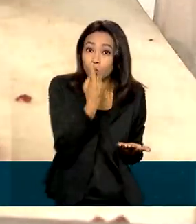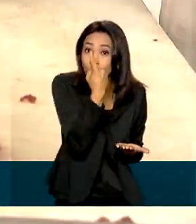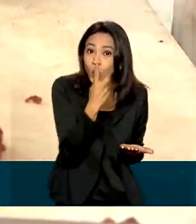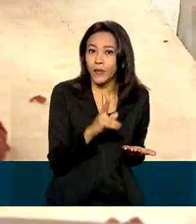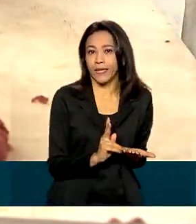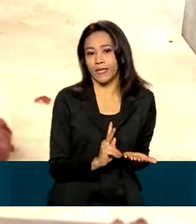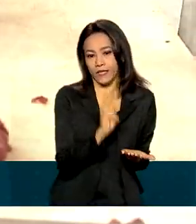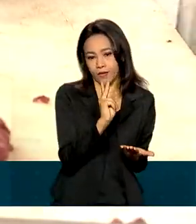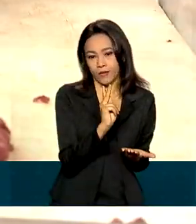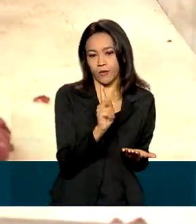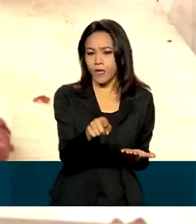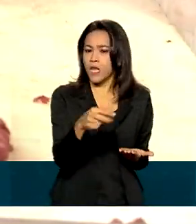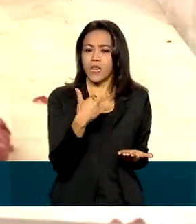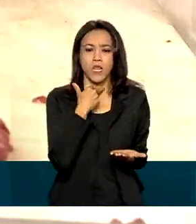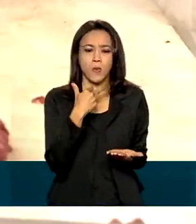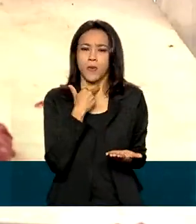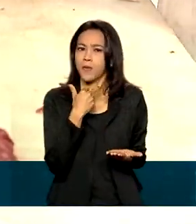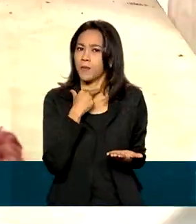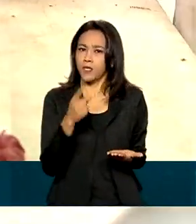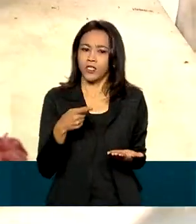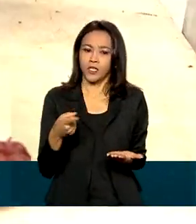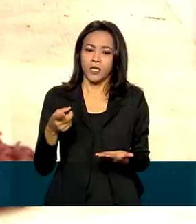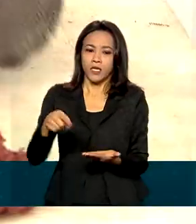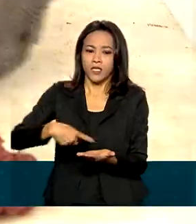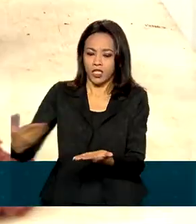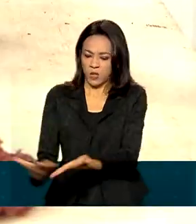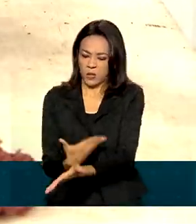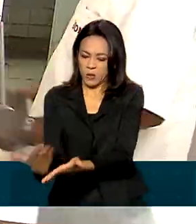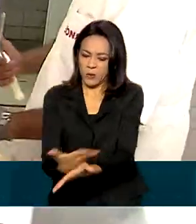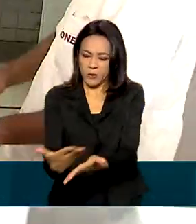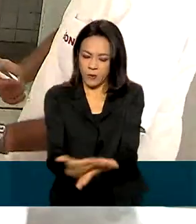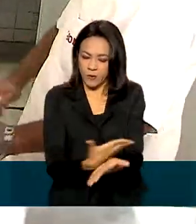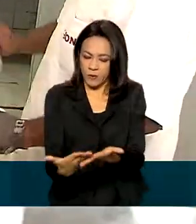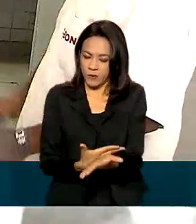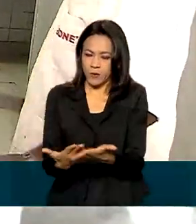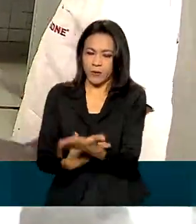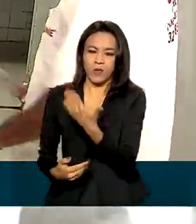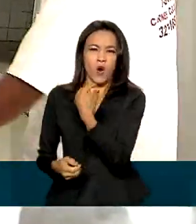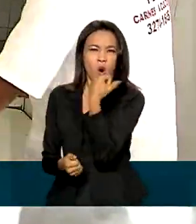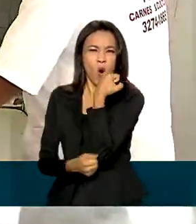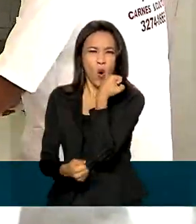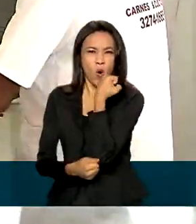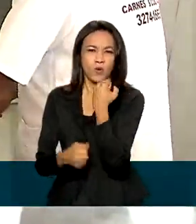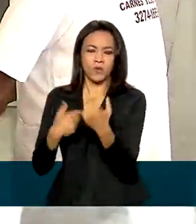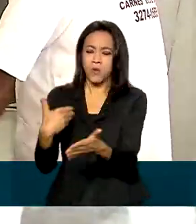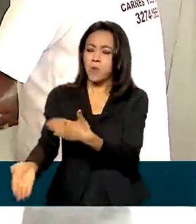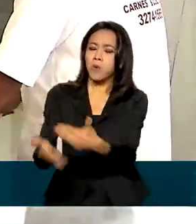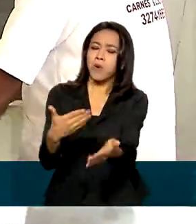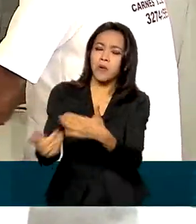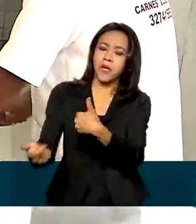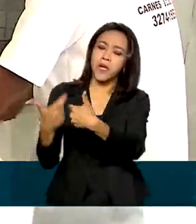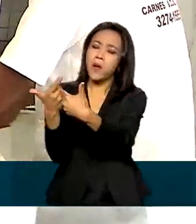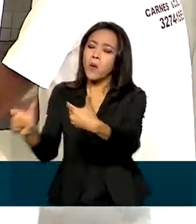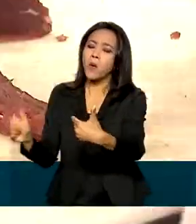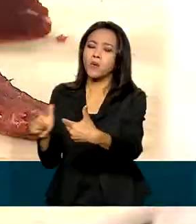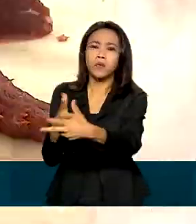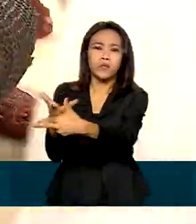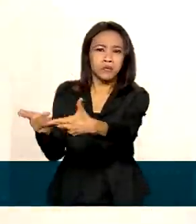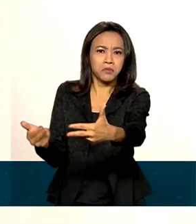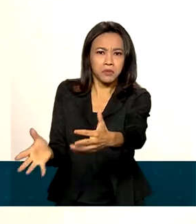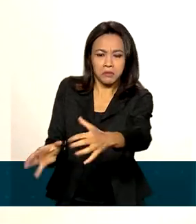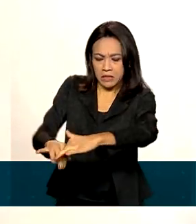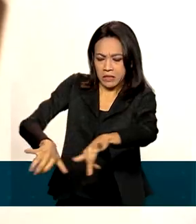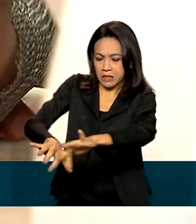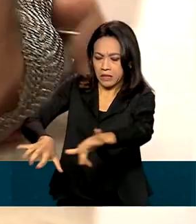permitido que a carne venha da raspagem de ossos ou obtida de quaisquer outros processos de